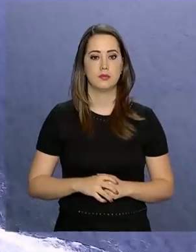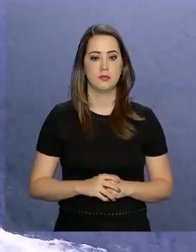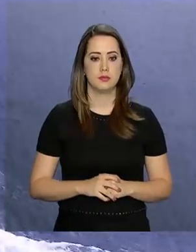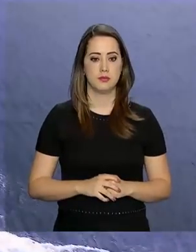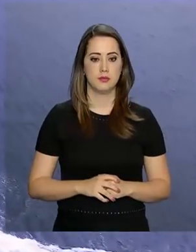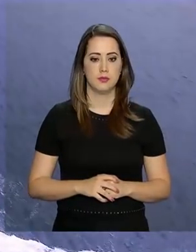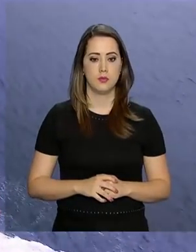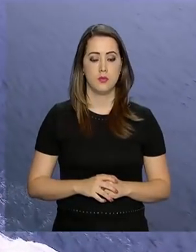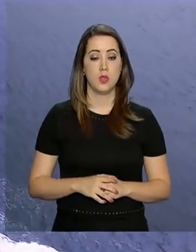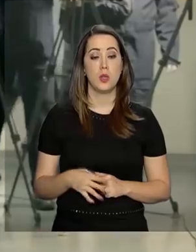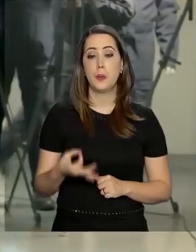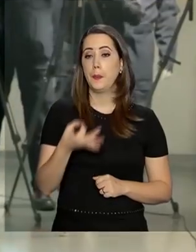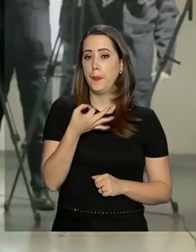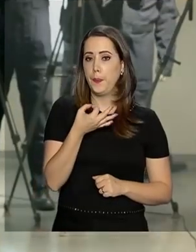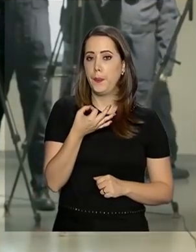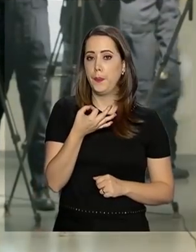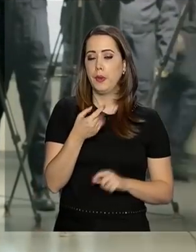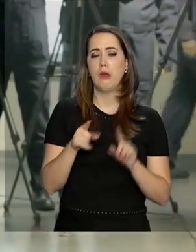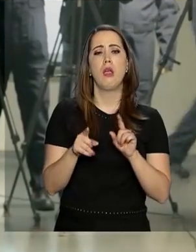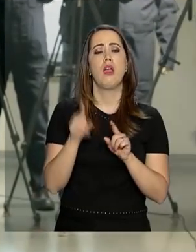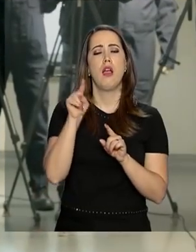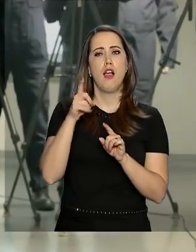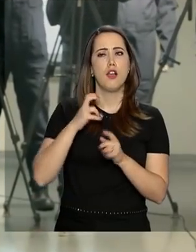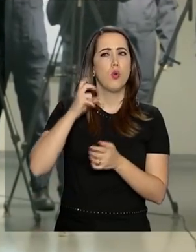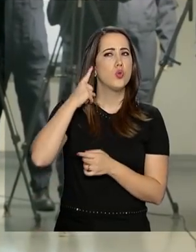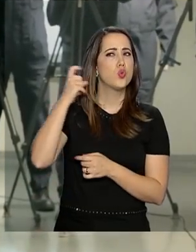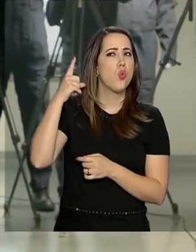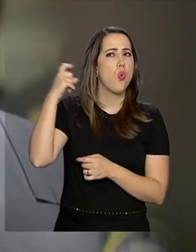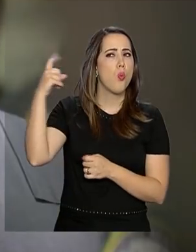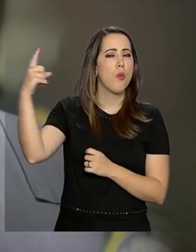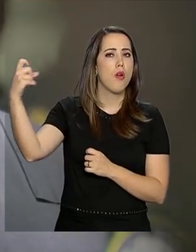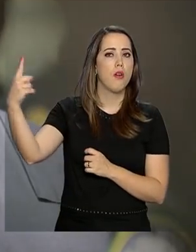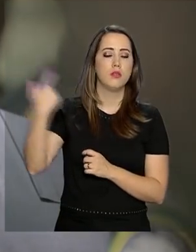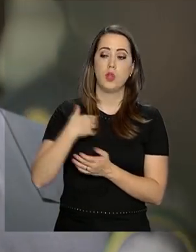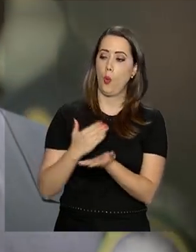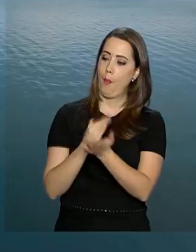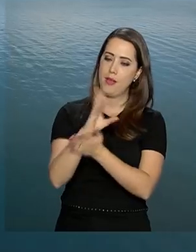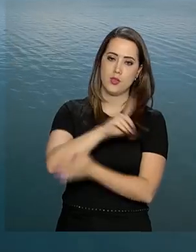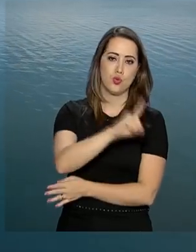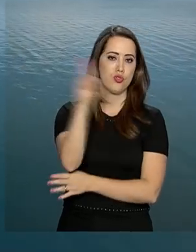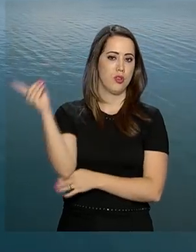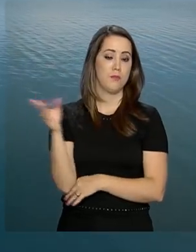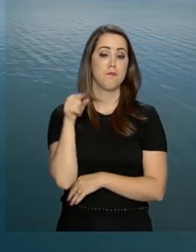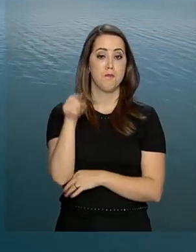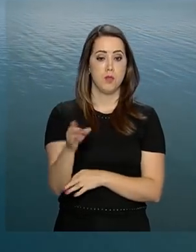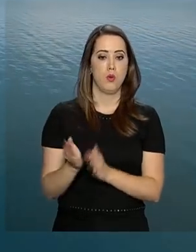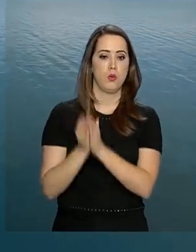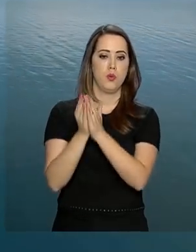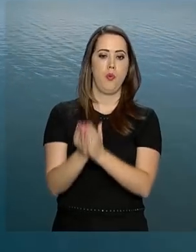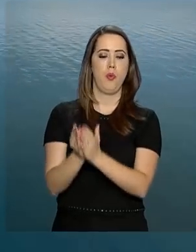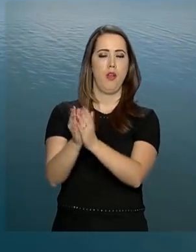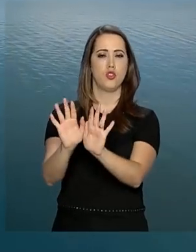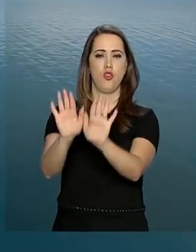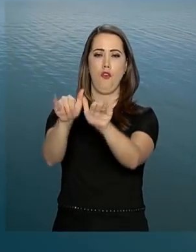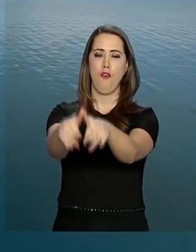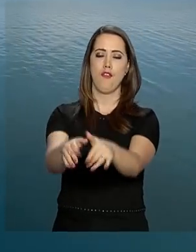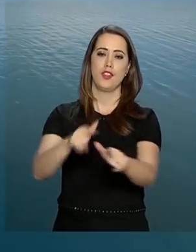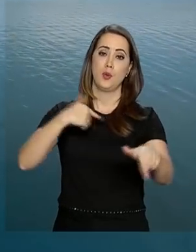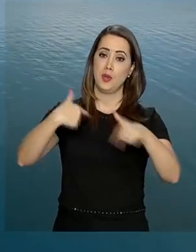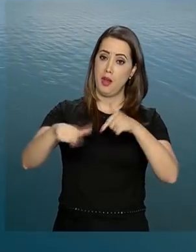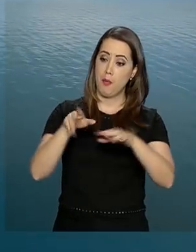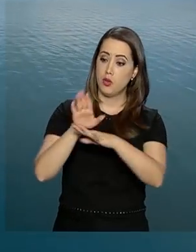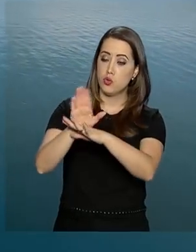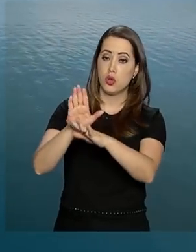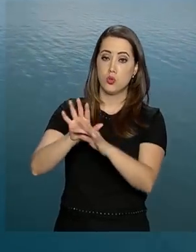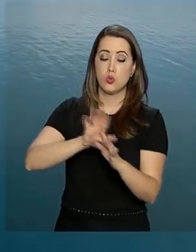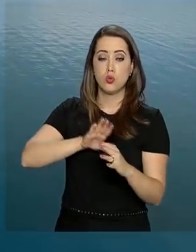Ao toque da alvorada, a tripulação do navio Almirante Maximiliano começa o dia. A embarcação está concluindo mais uma missão de apoio